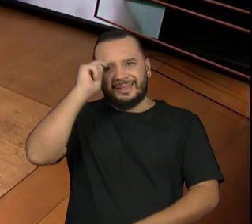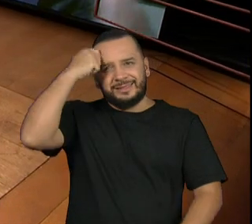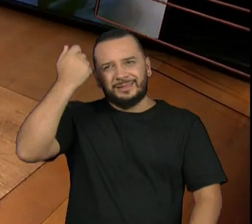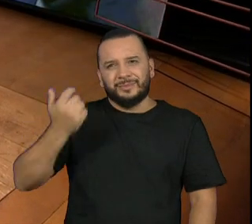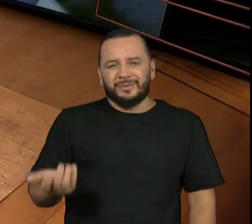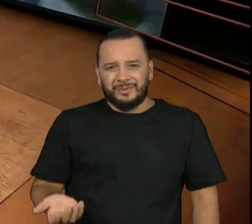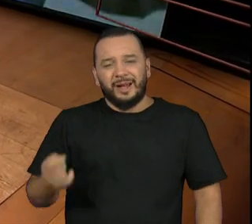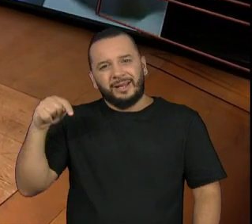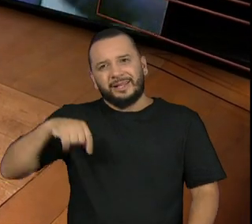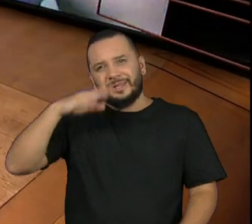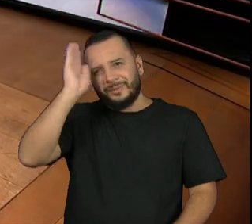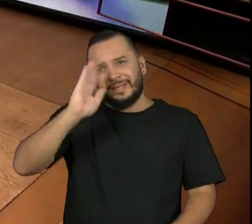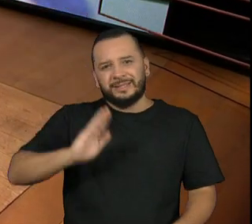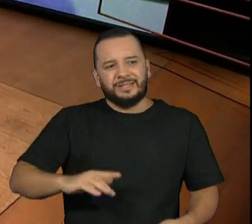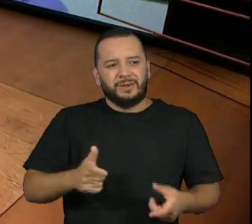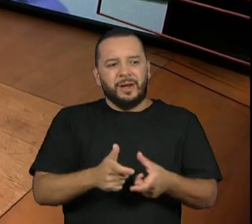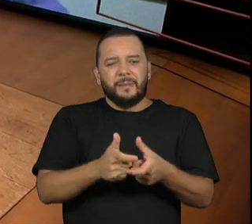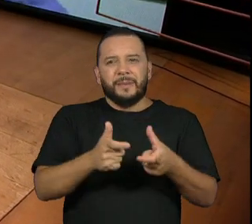se desenvolveu com tanta